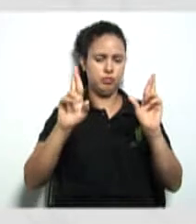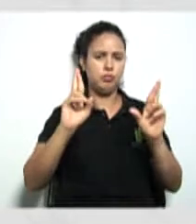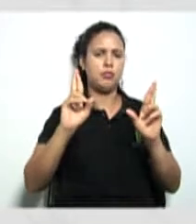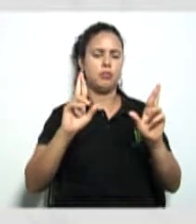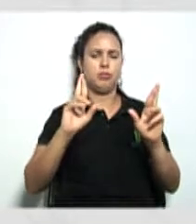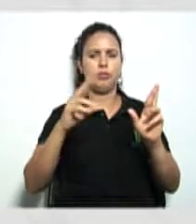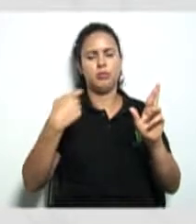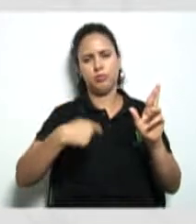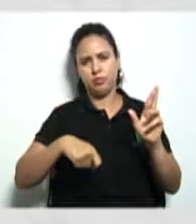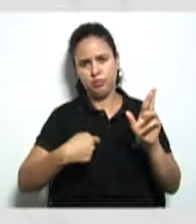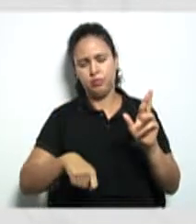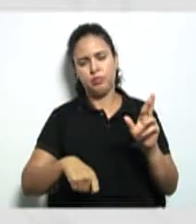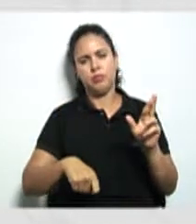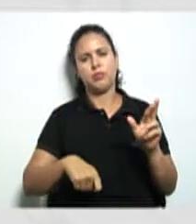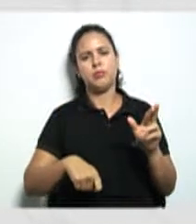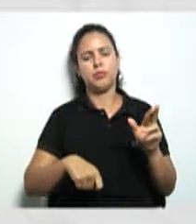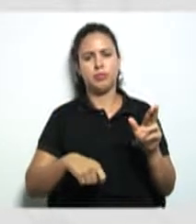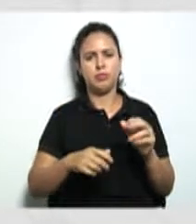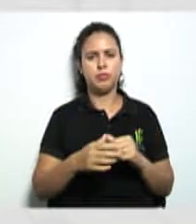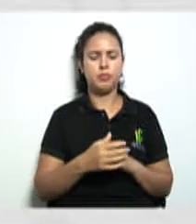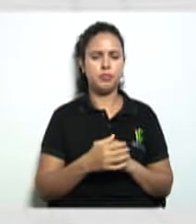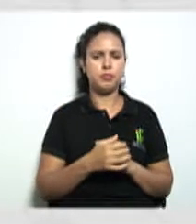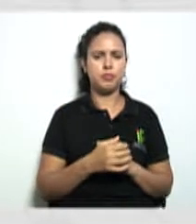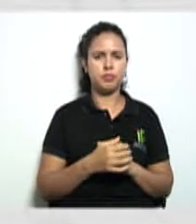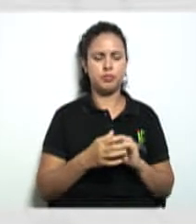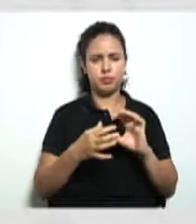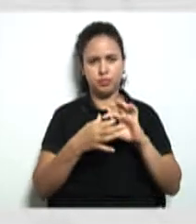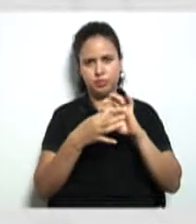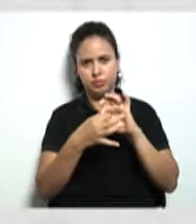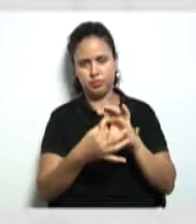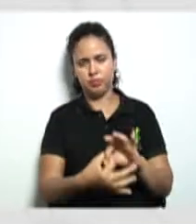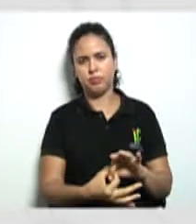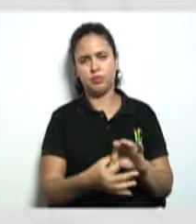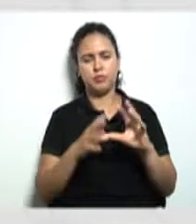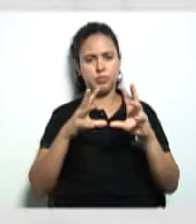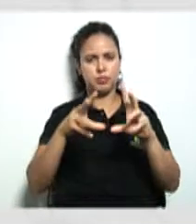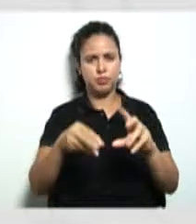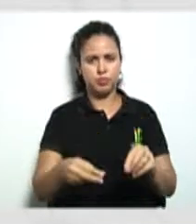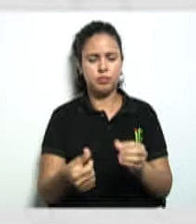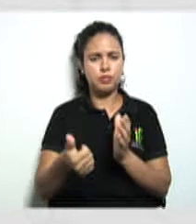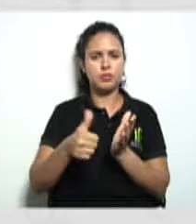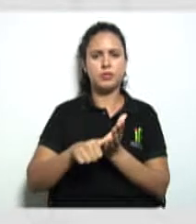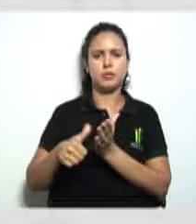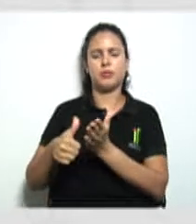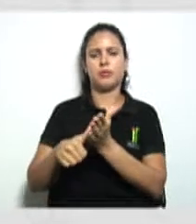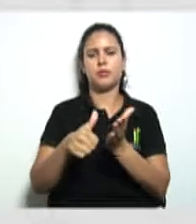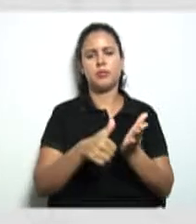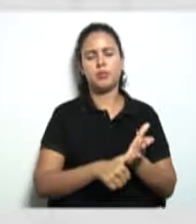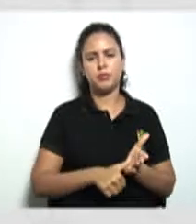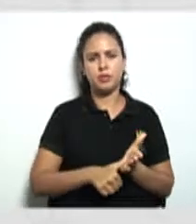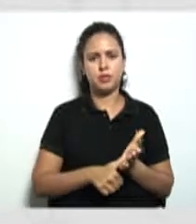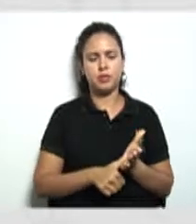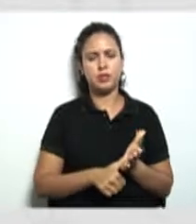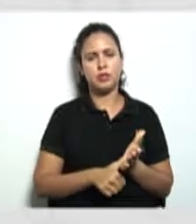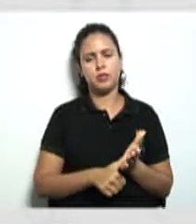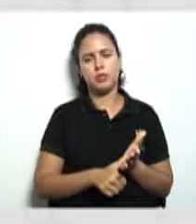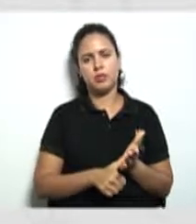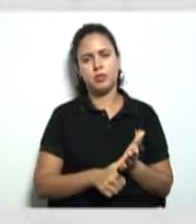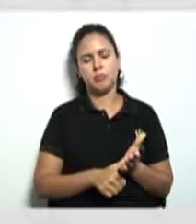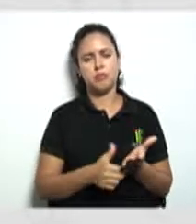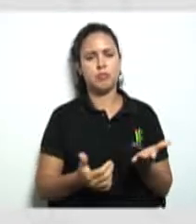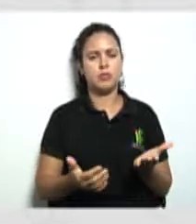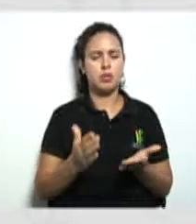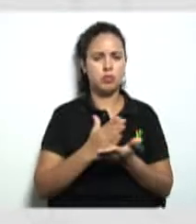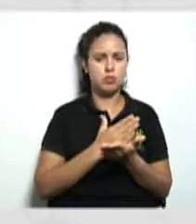decisões que precisam ser tomadas que estão vinculadas a todos os associados, ainda que ausente na Assembleia que